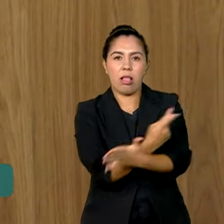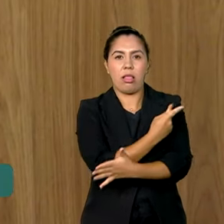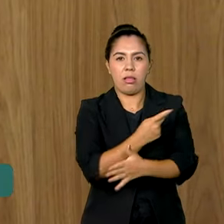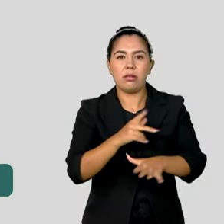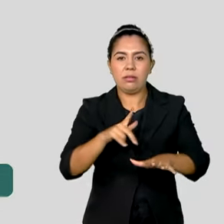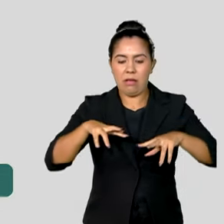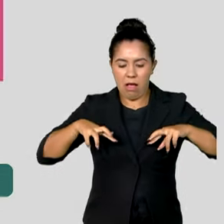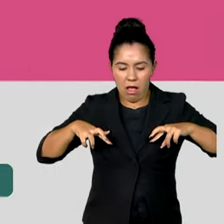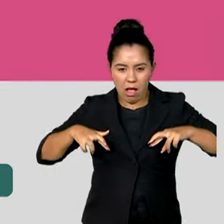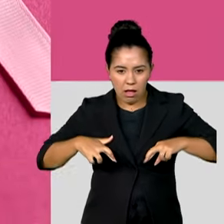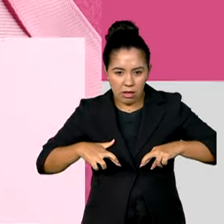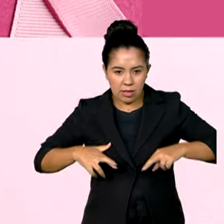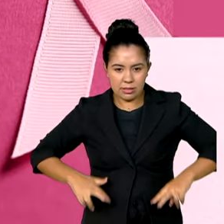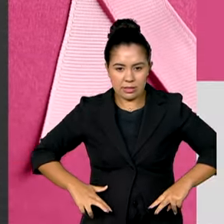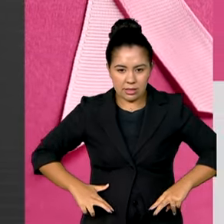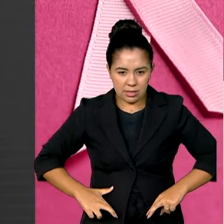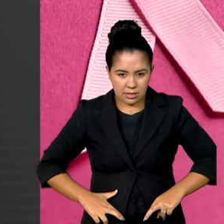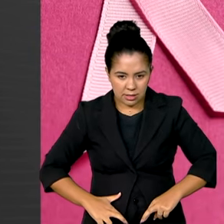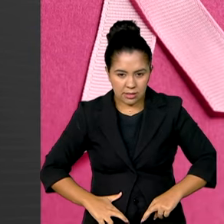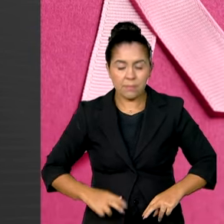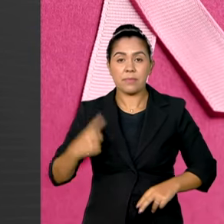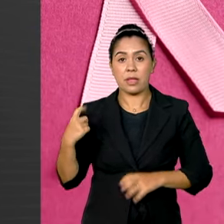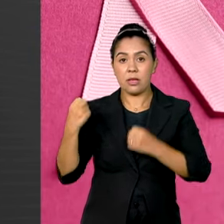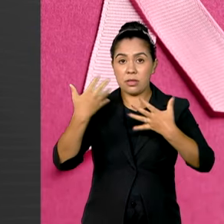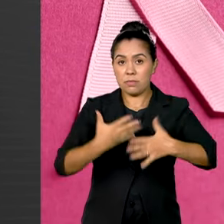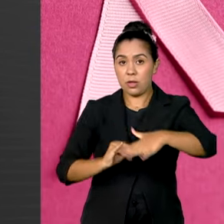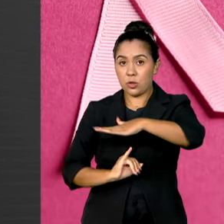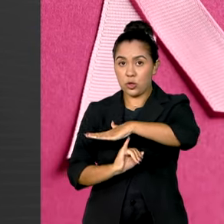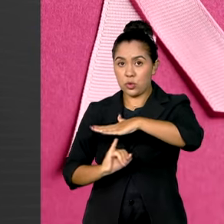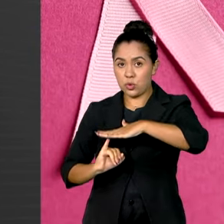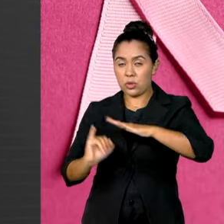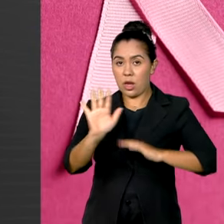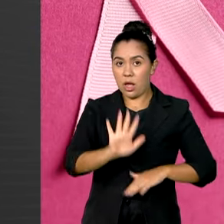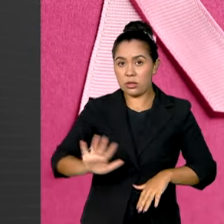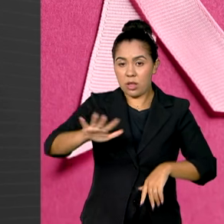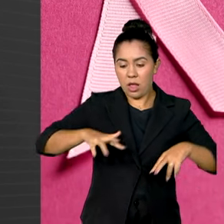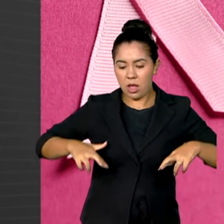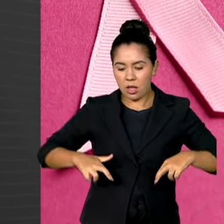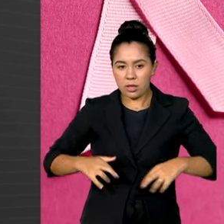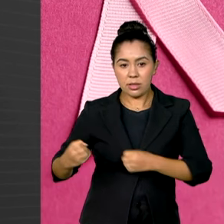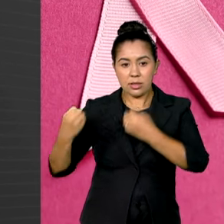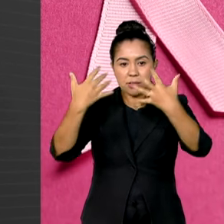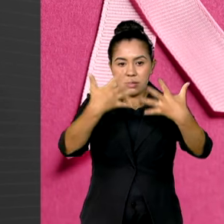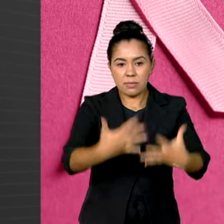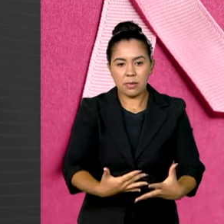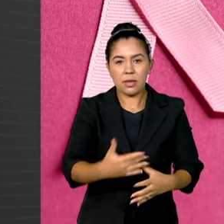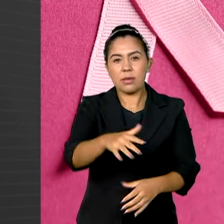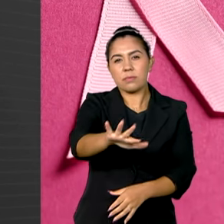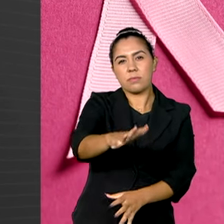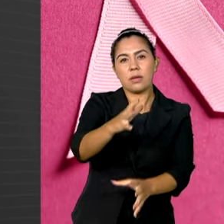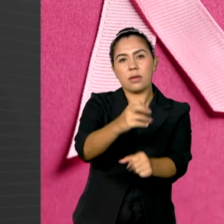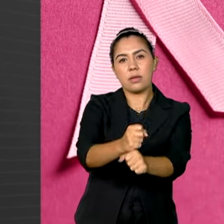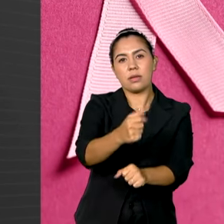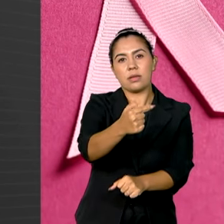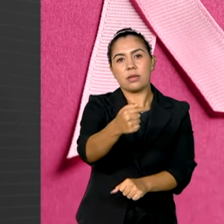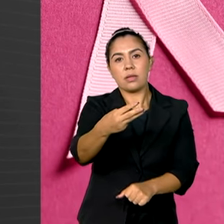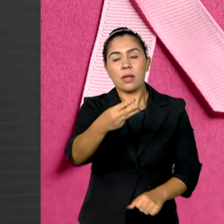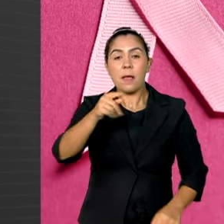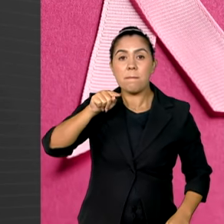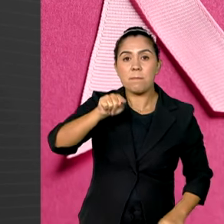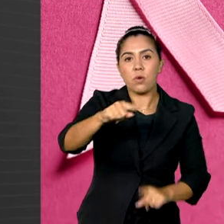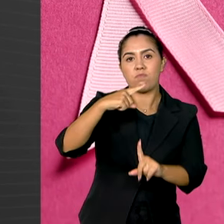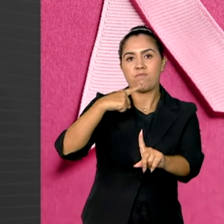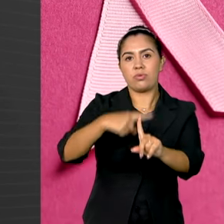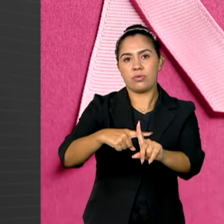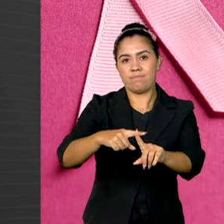cânceres. O Instituto Nacional do Câncer estima mais de 73 mil novos casos de câncer de mama só em 2024,